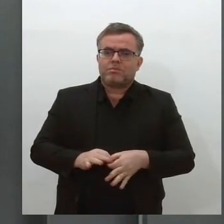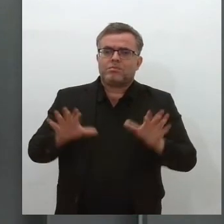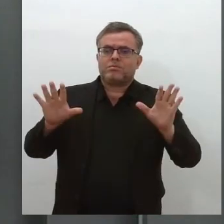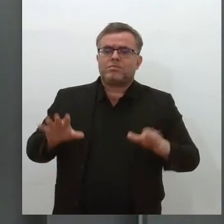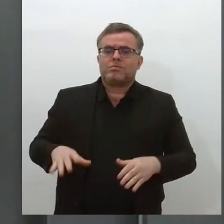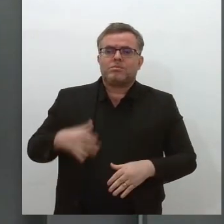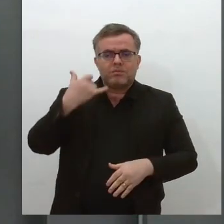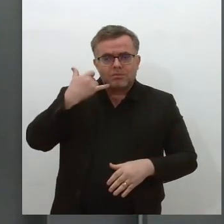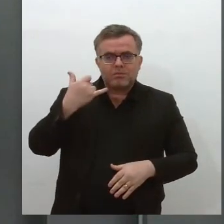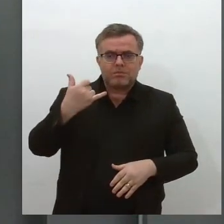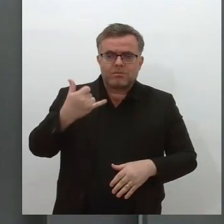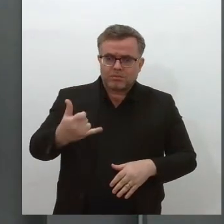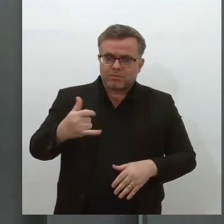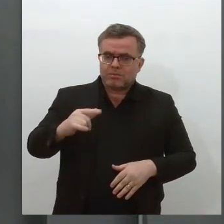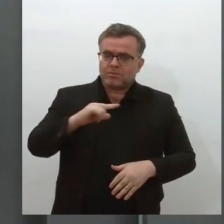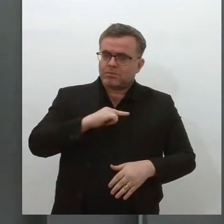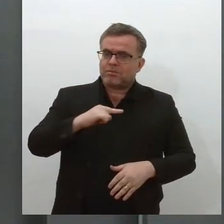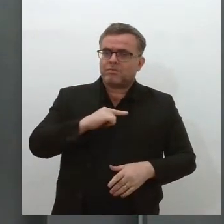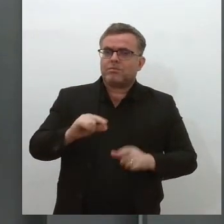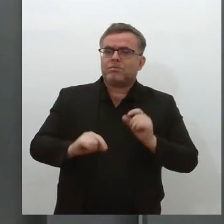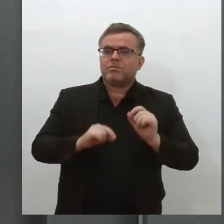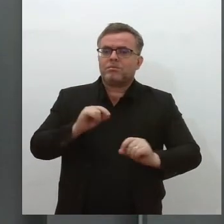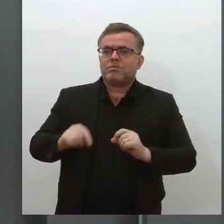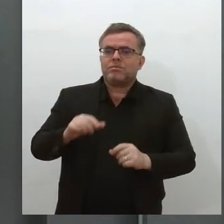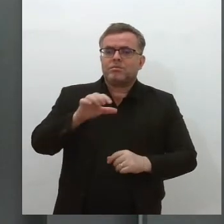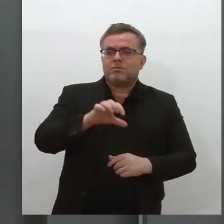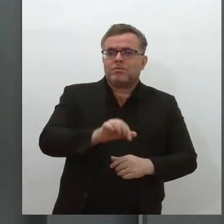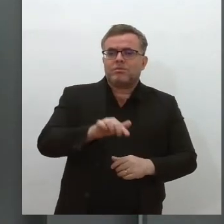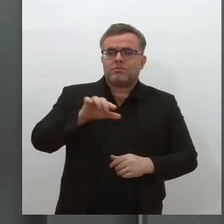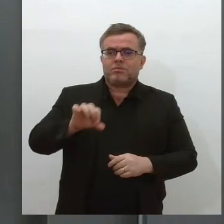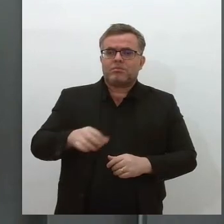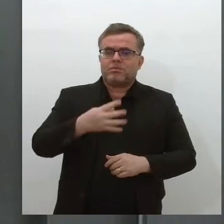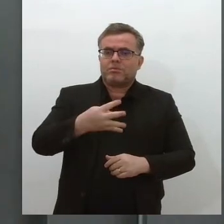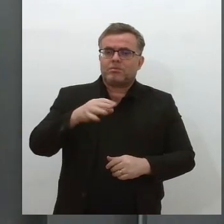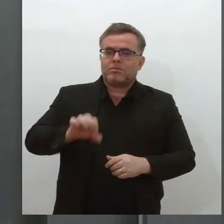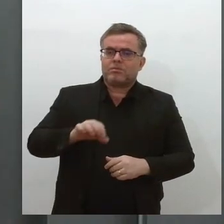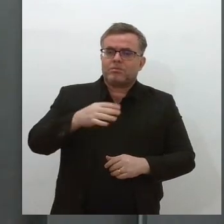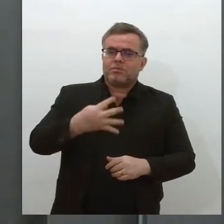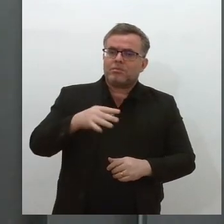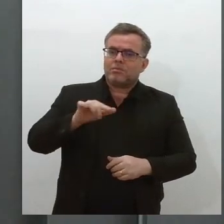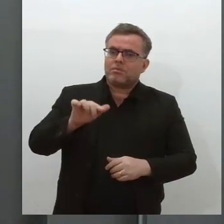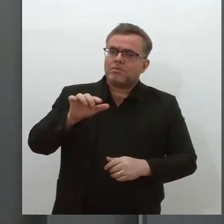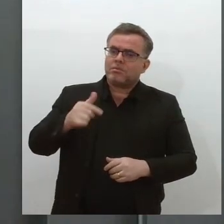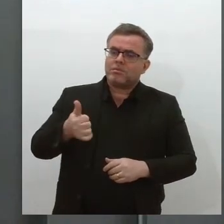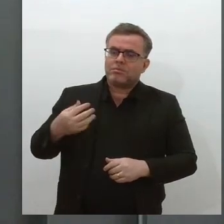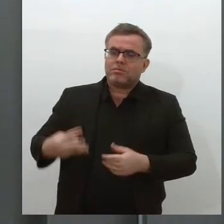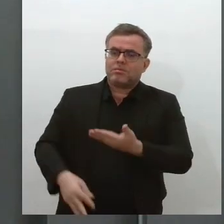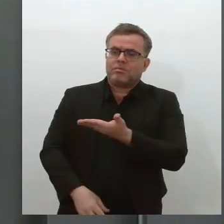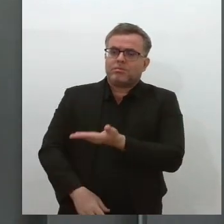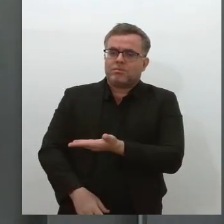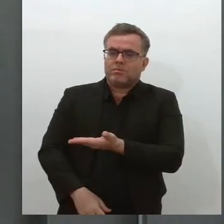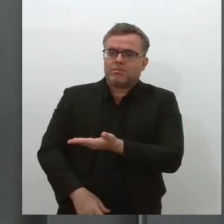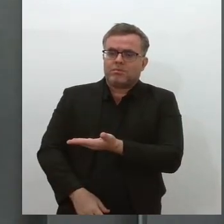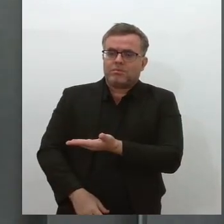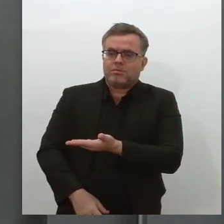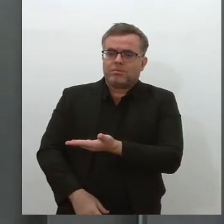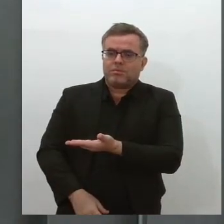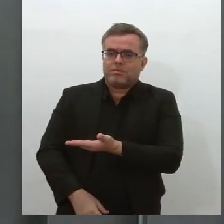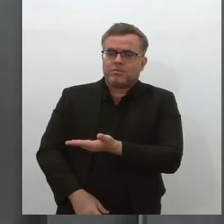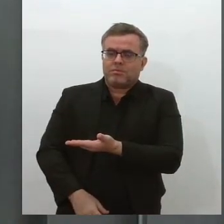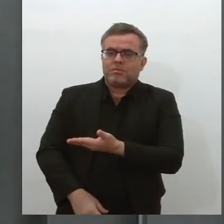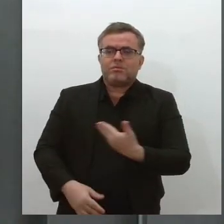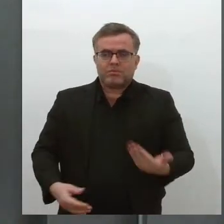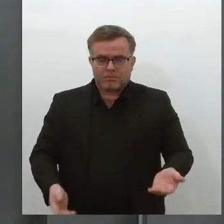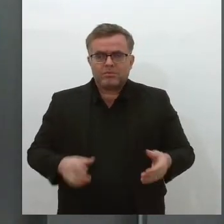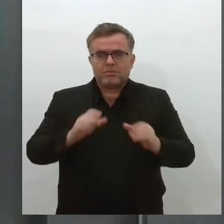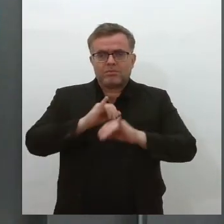79988494713. O informativo TV Alese fica por aqui. Siga a TV Alese nas